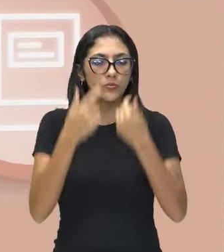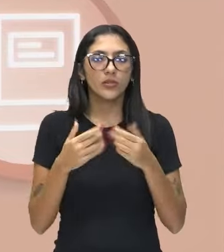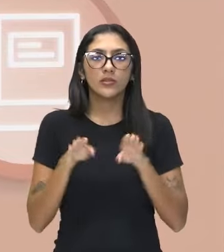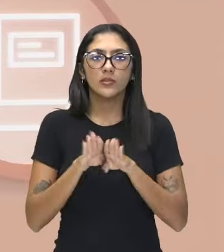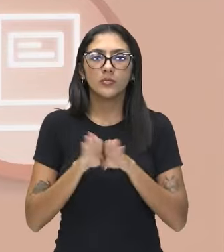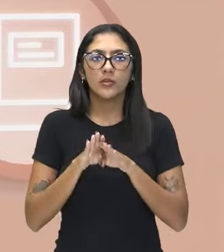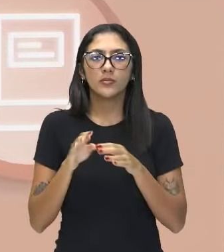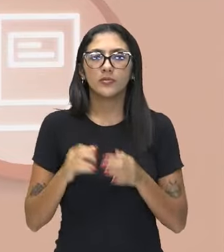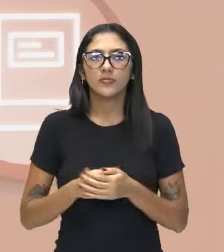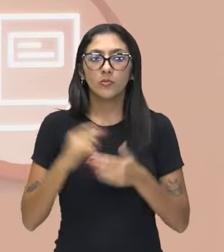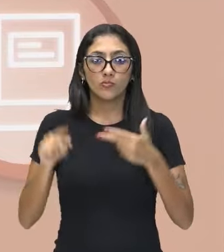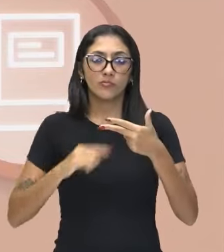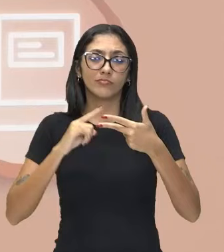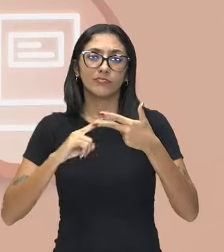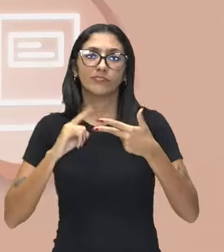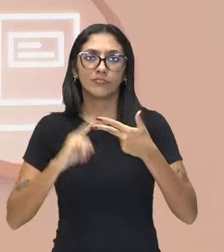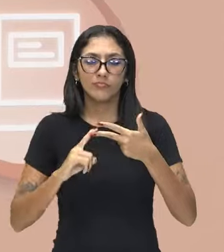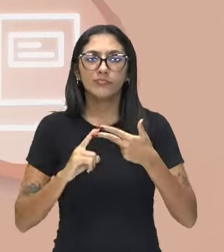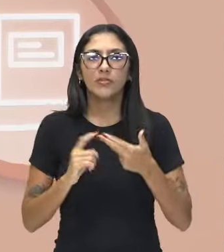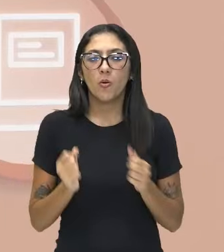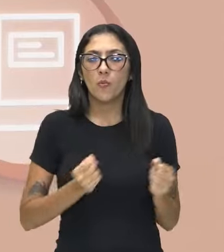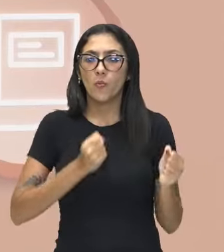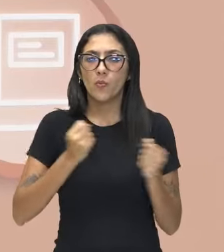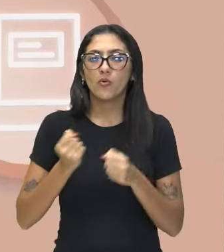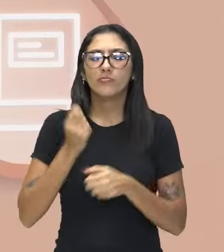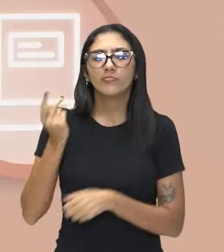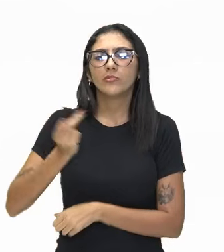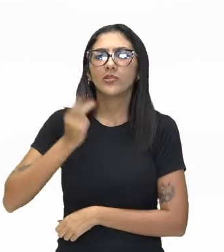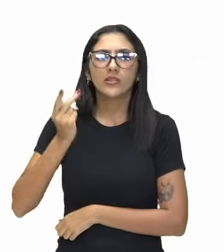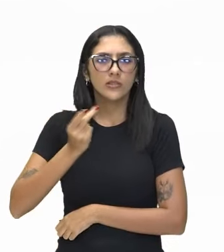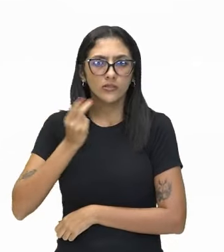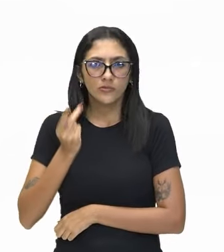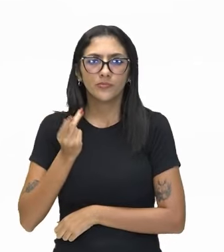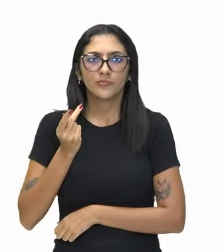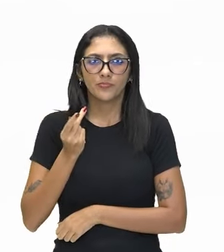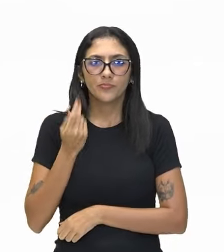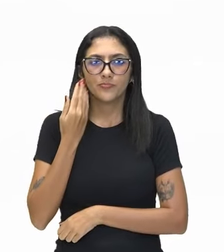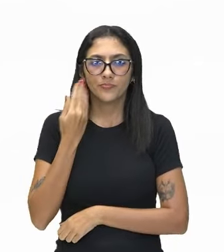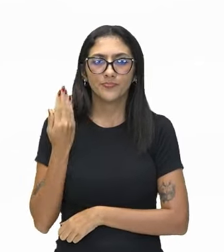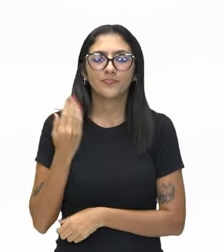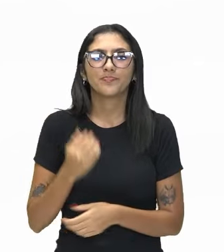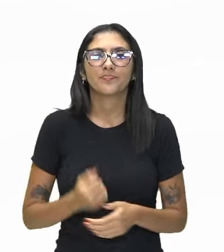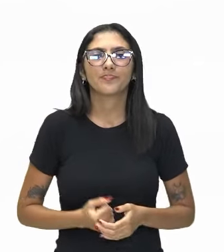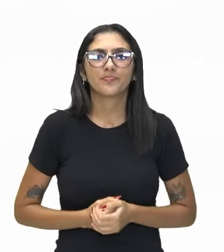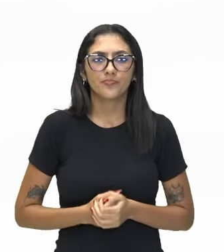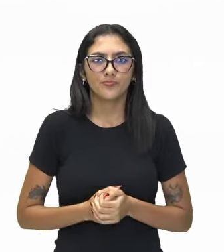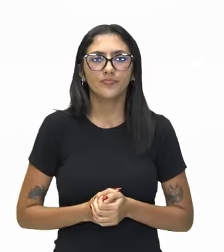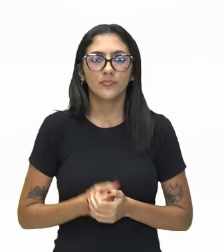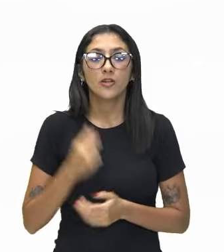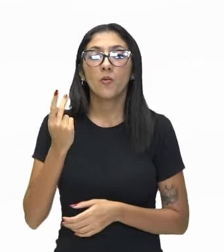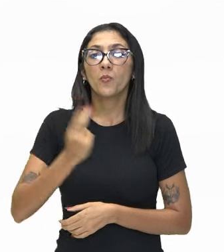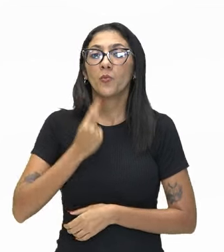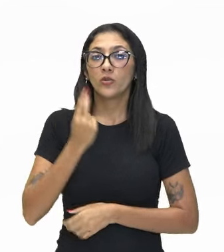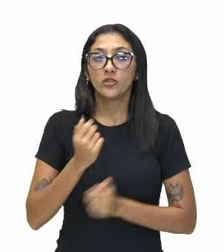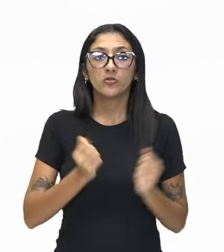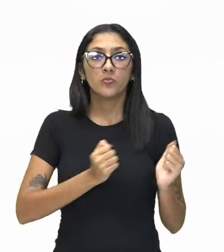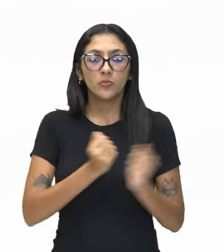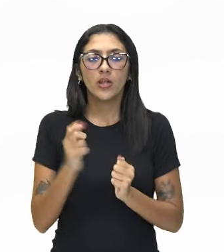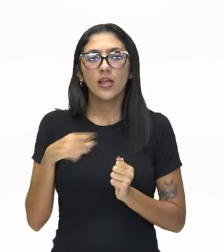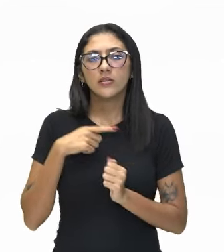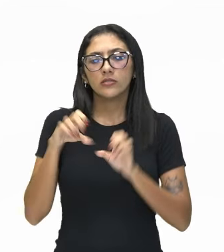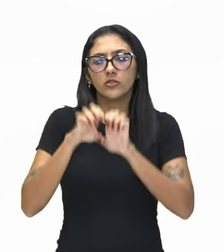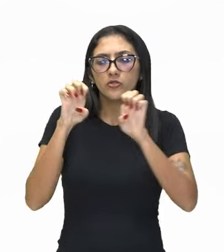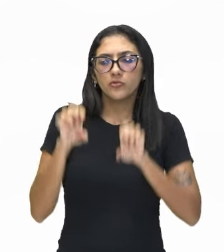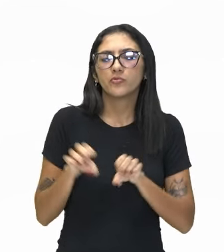político. O que seria esse poder político, então? Olha só. O poder político, ele tem a estrutura